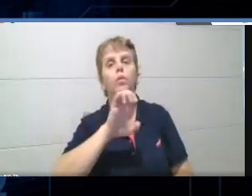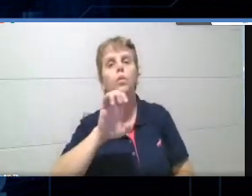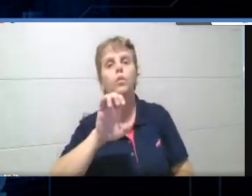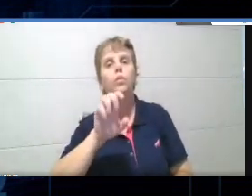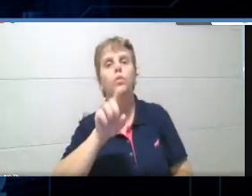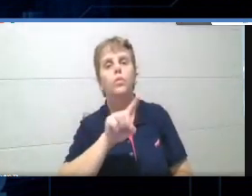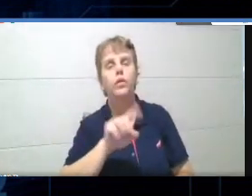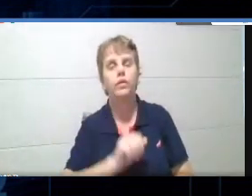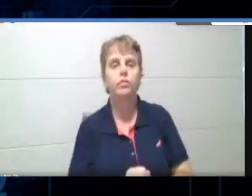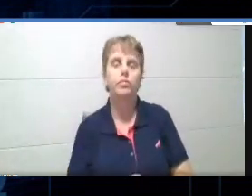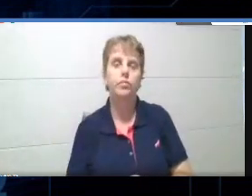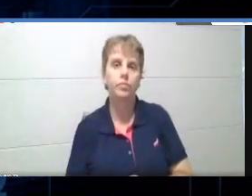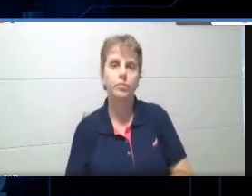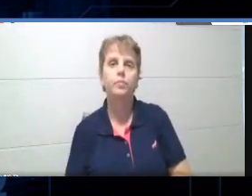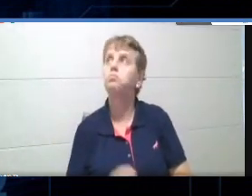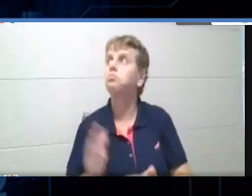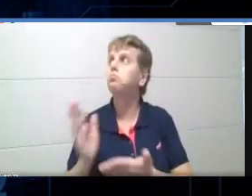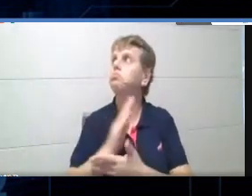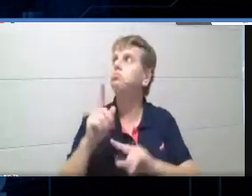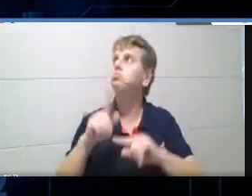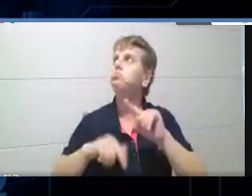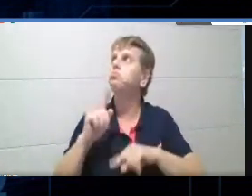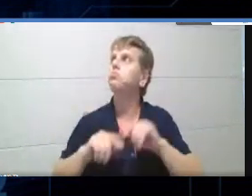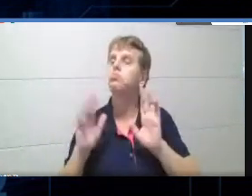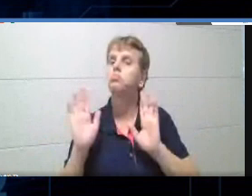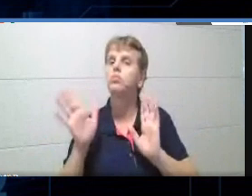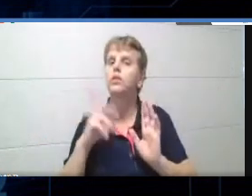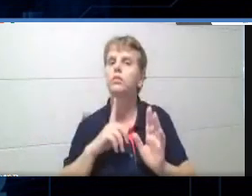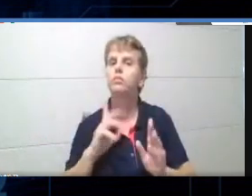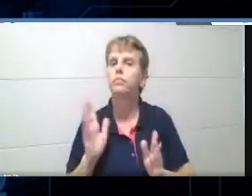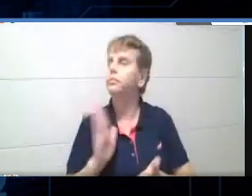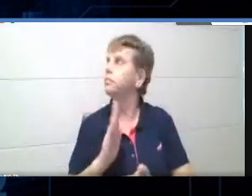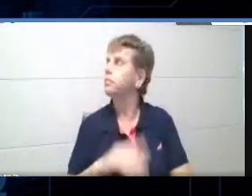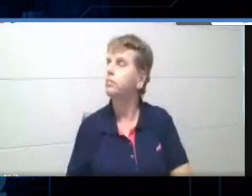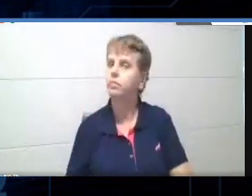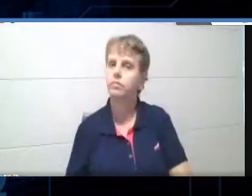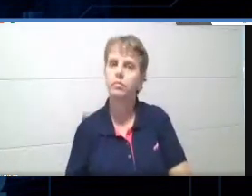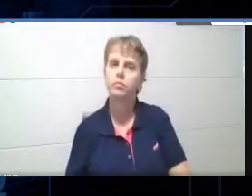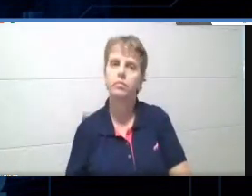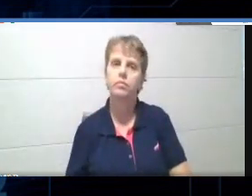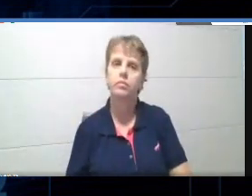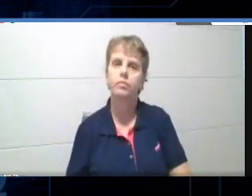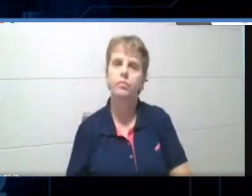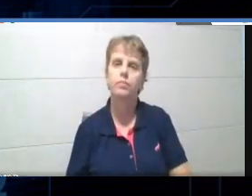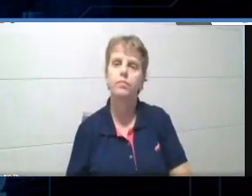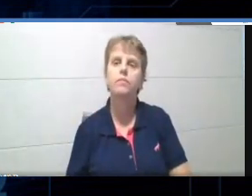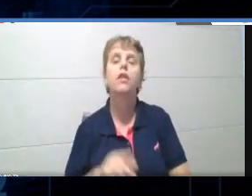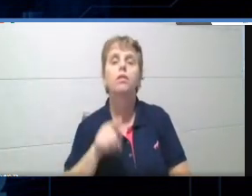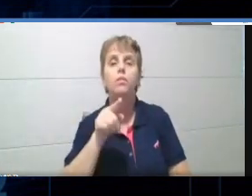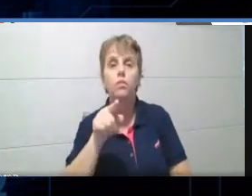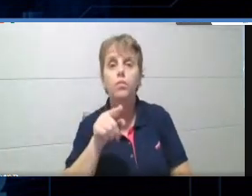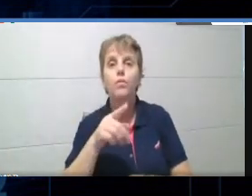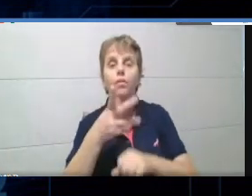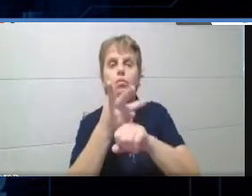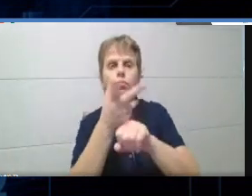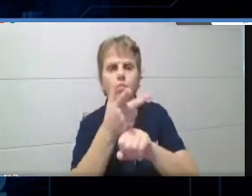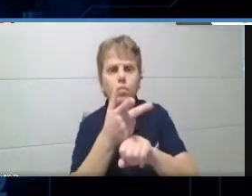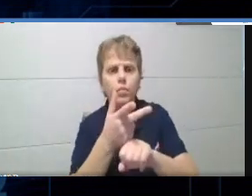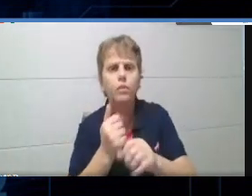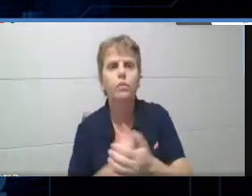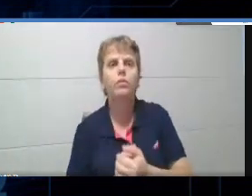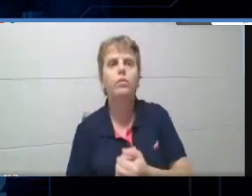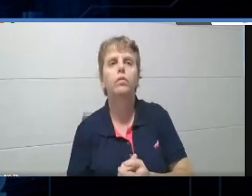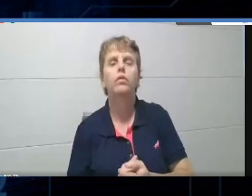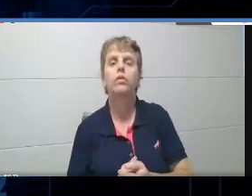ser, sei lá, produtos notáveis. Que já está aparecendo aqui. Então, você procura, tá? Por um quiz,